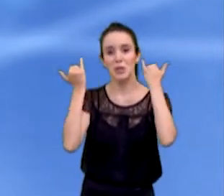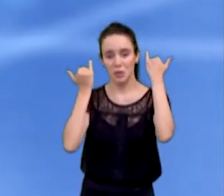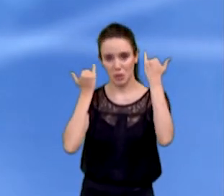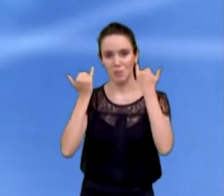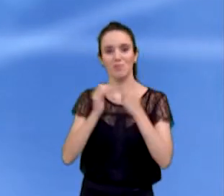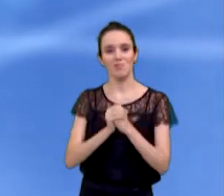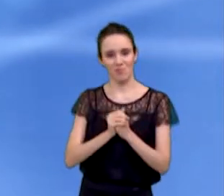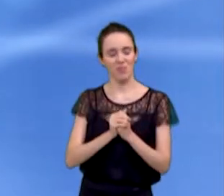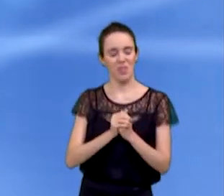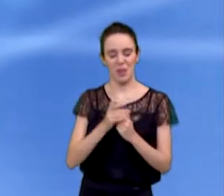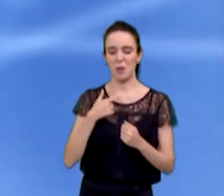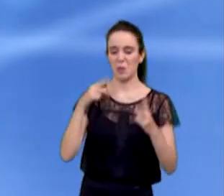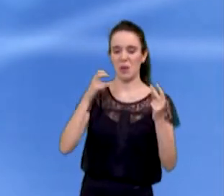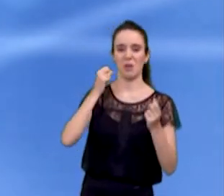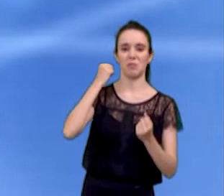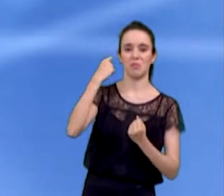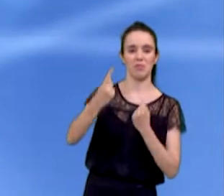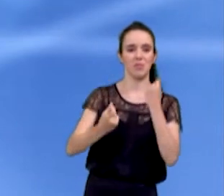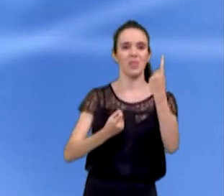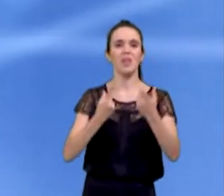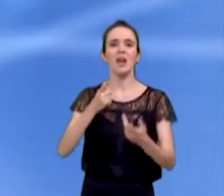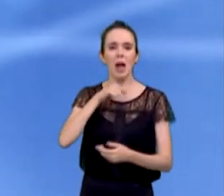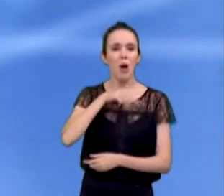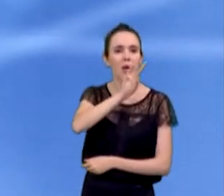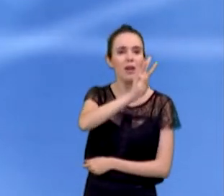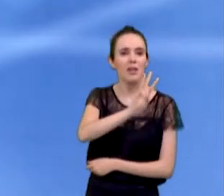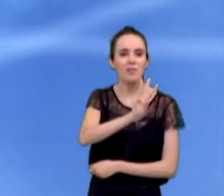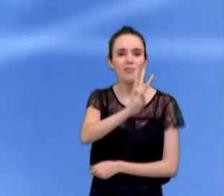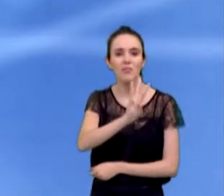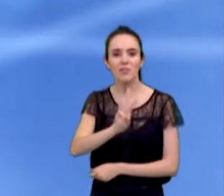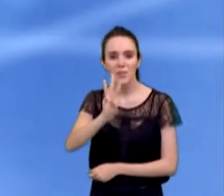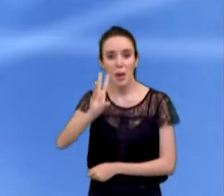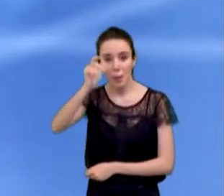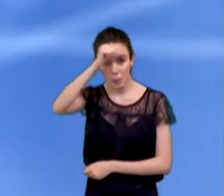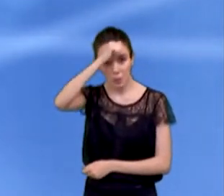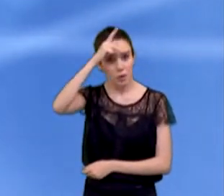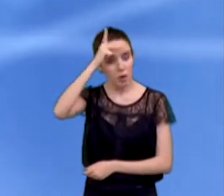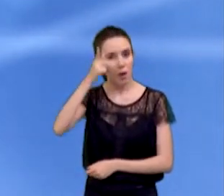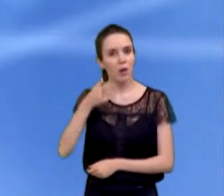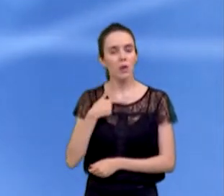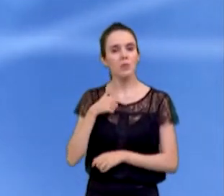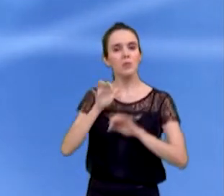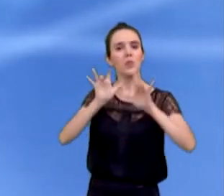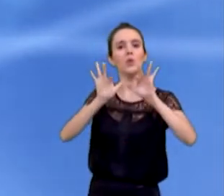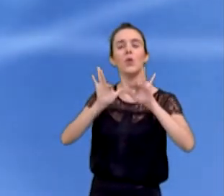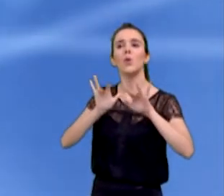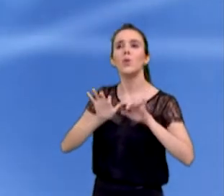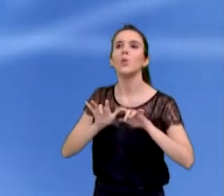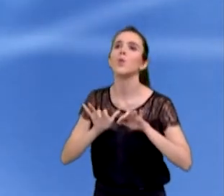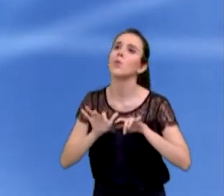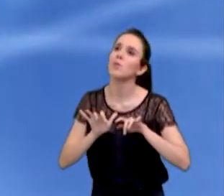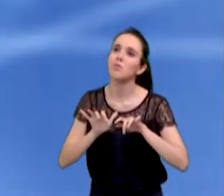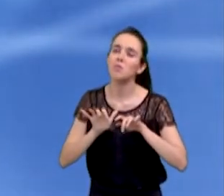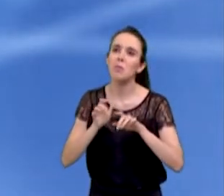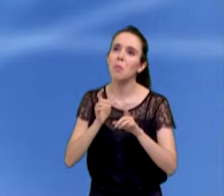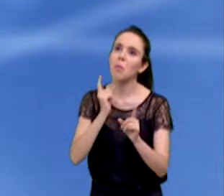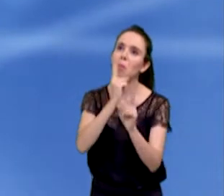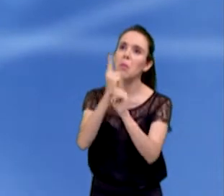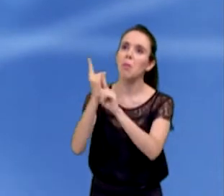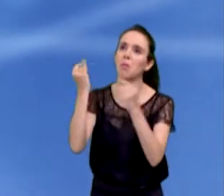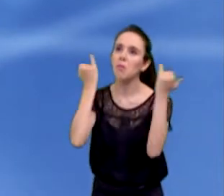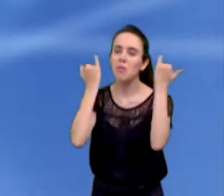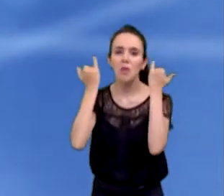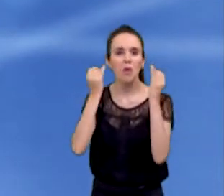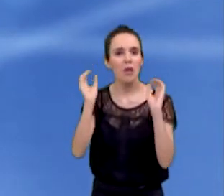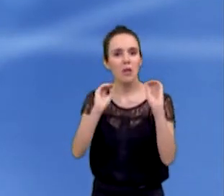vezes você não consegue no site da prefeitura encontrar as informações que você precisa. Por isso, no nosso